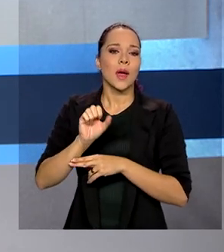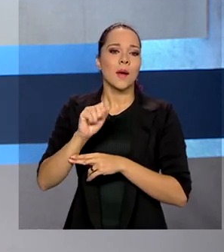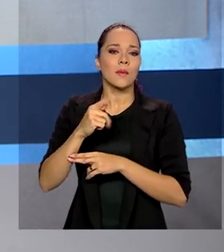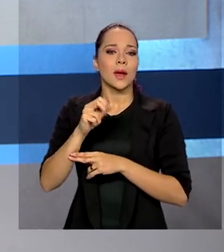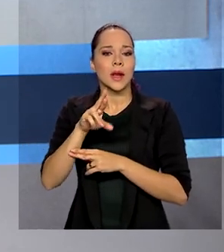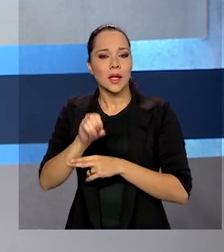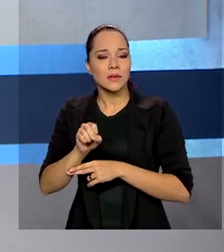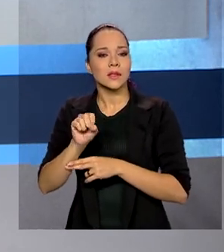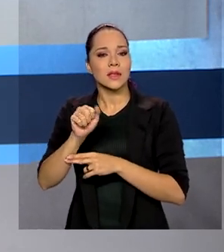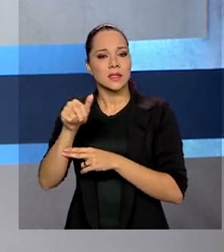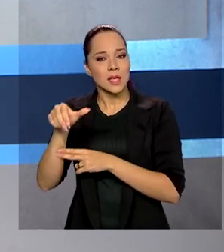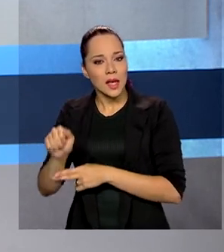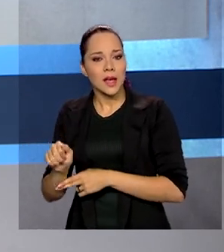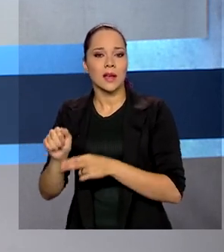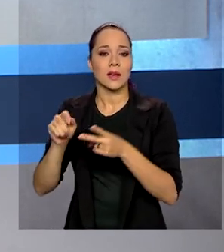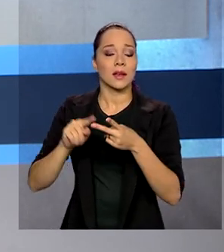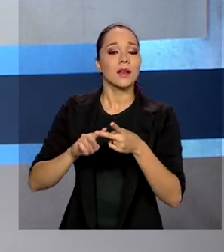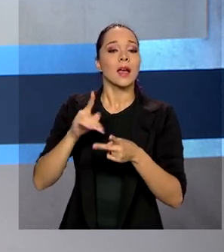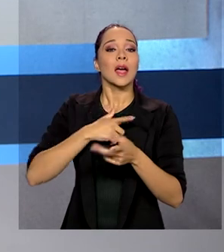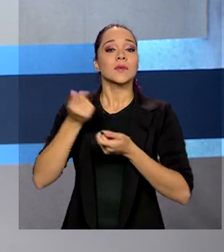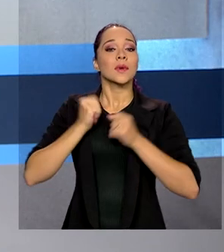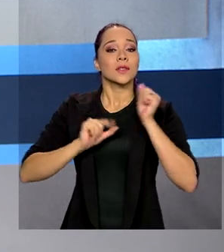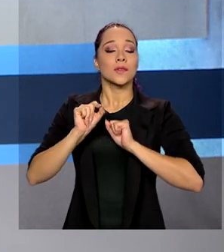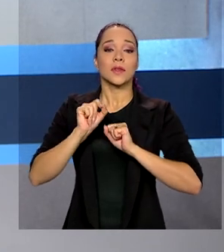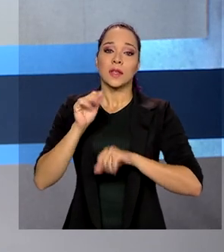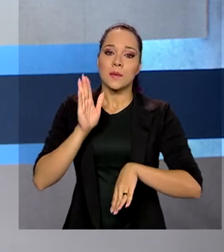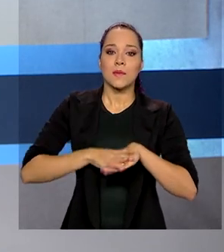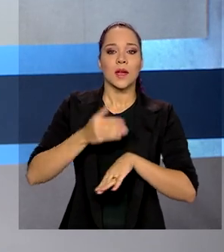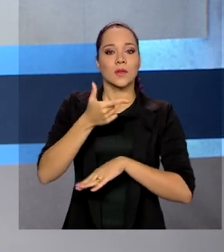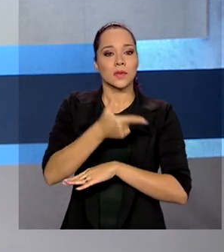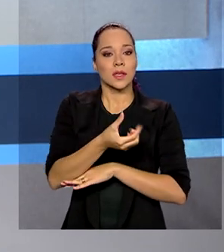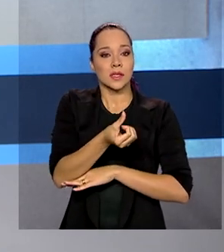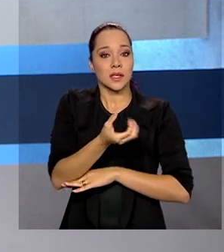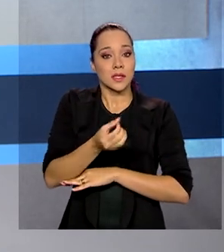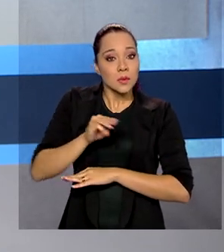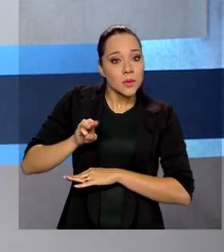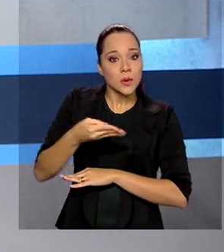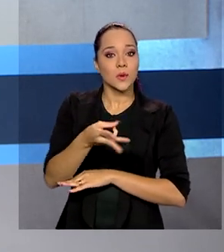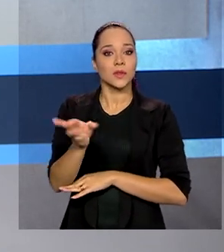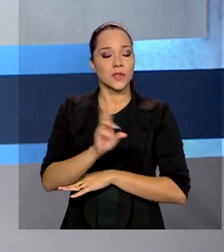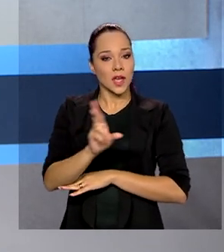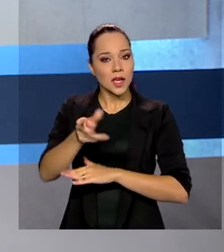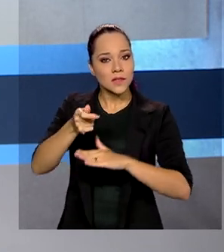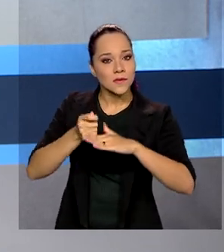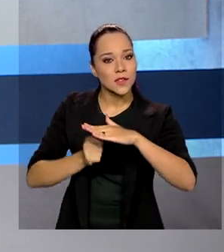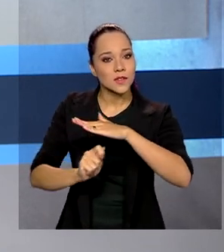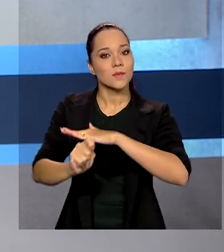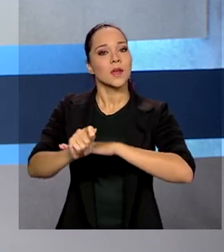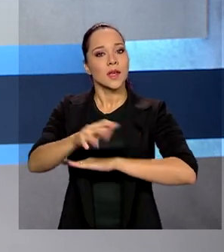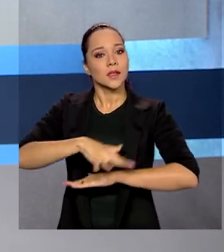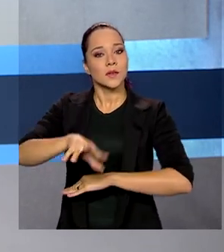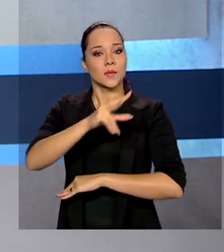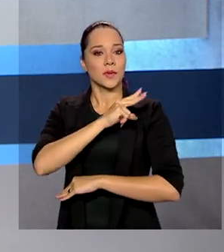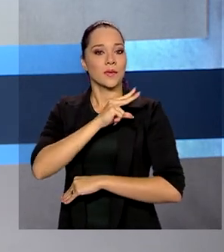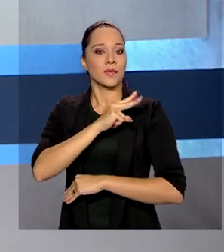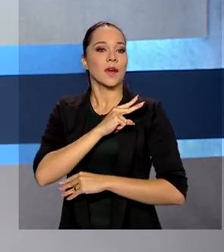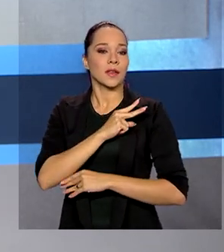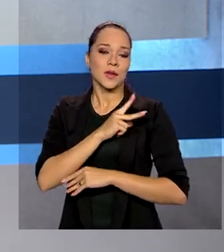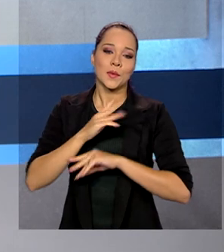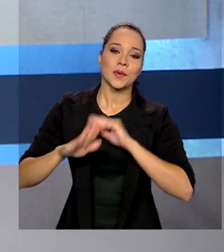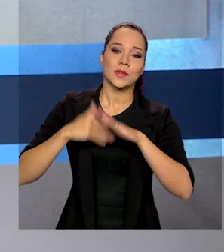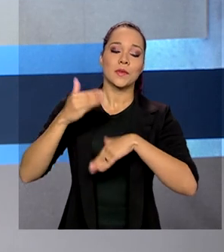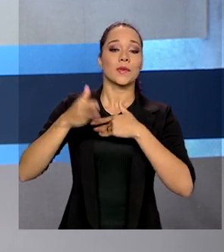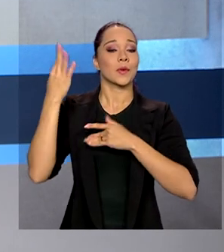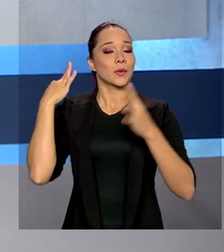no sul do país. A expectativa é movimentar mais de 260 milhões de reais em investimentos privados para